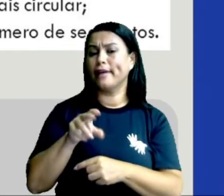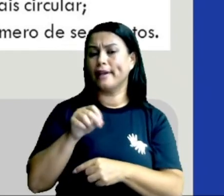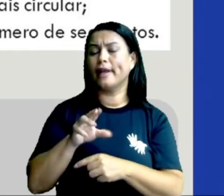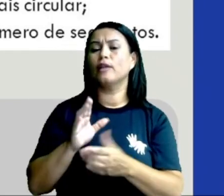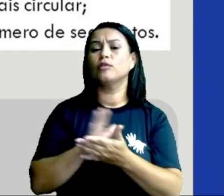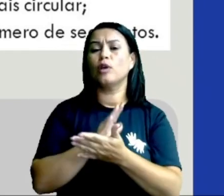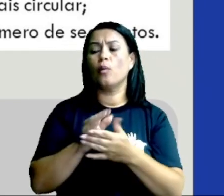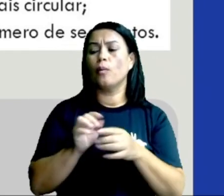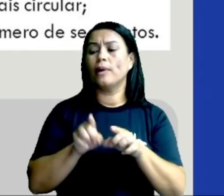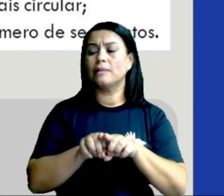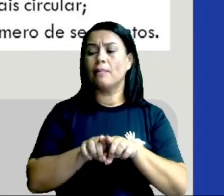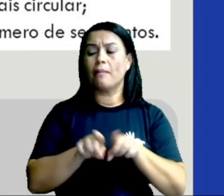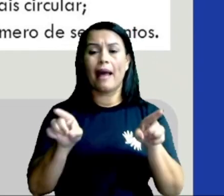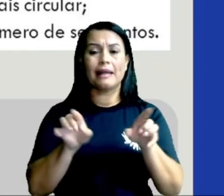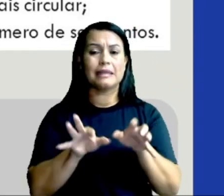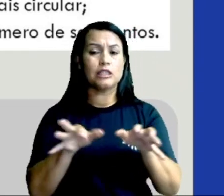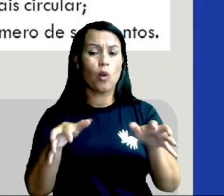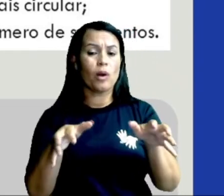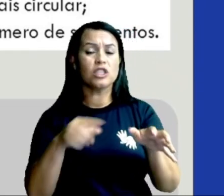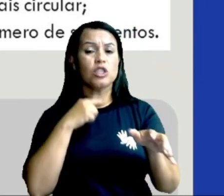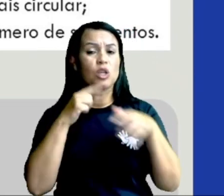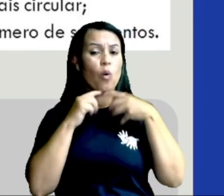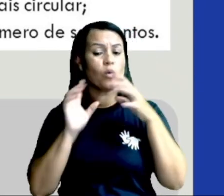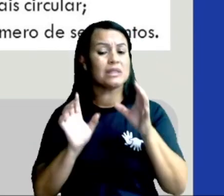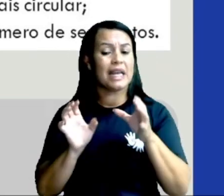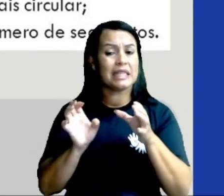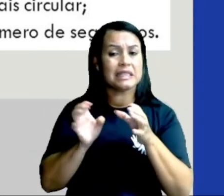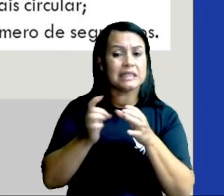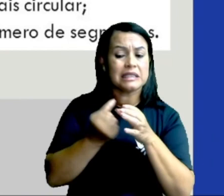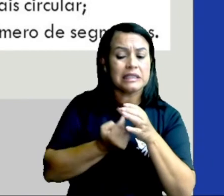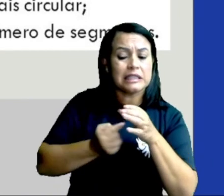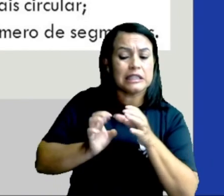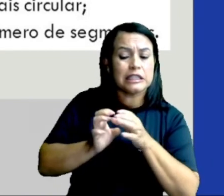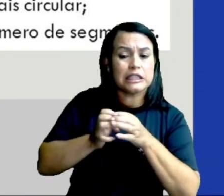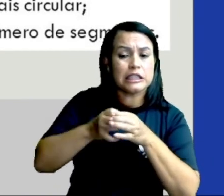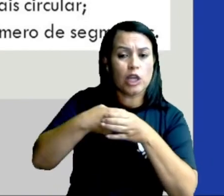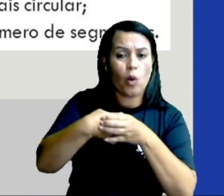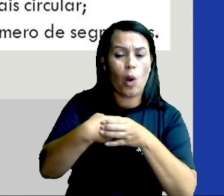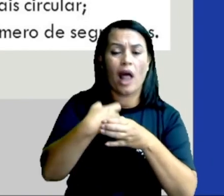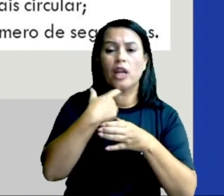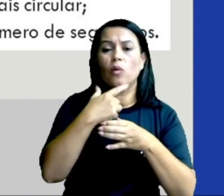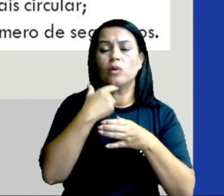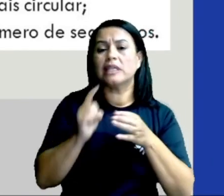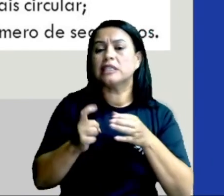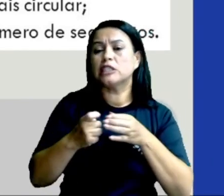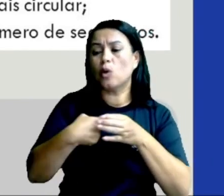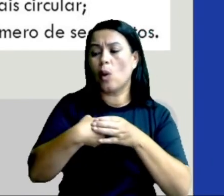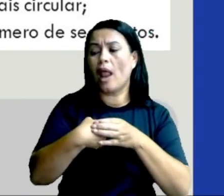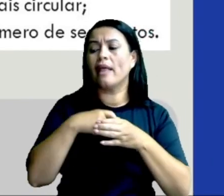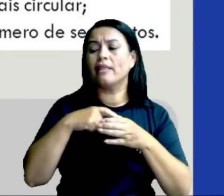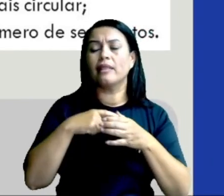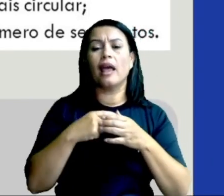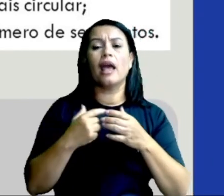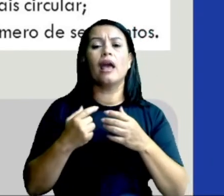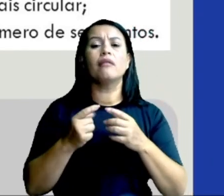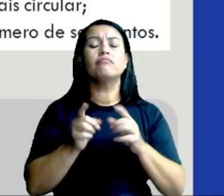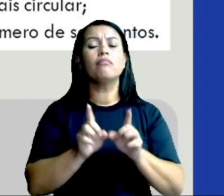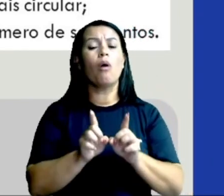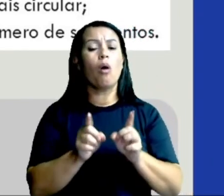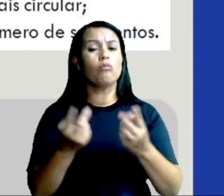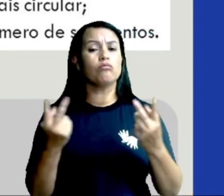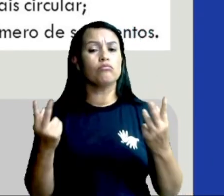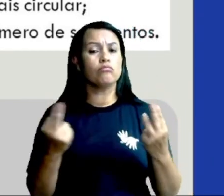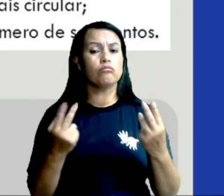patas longas, não conseguem se enrolar, ele possui um segmento de par de patas, um par de patas por cada